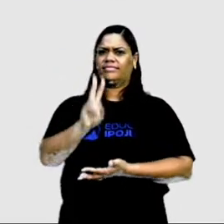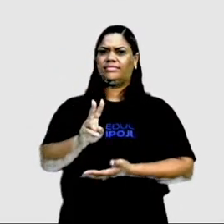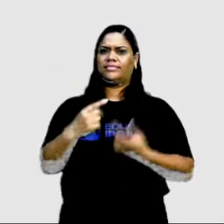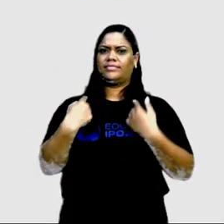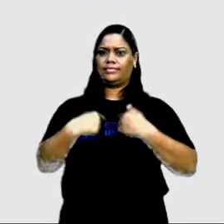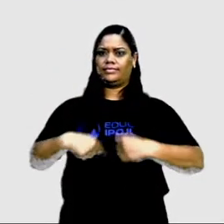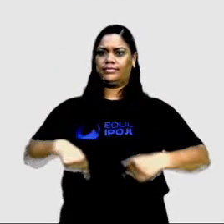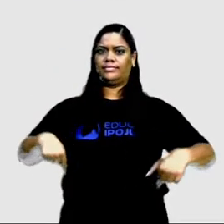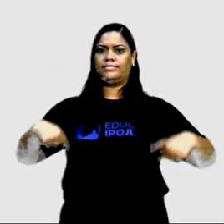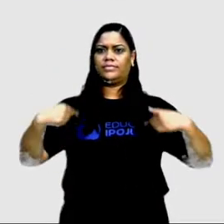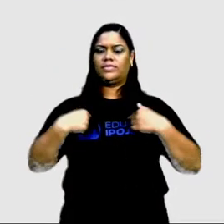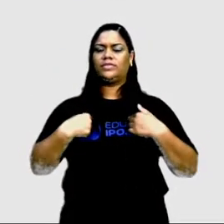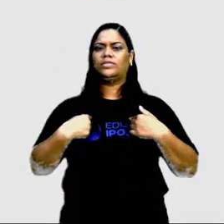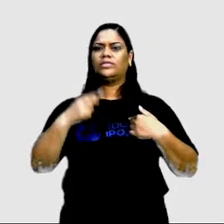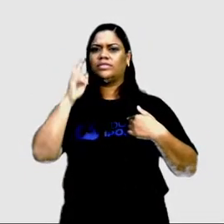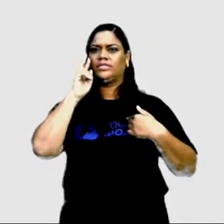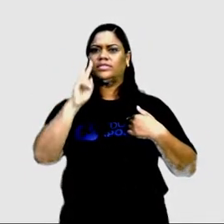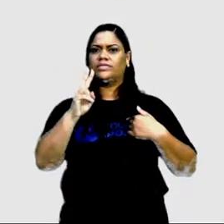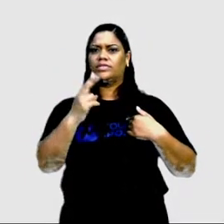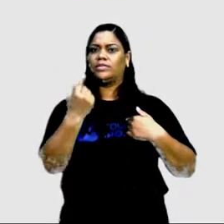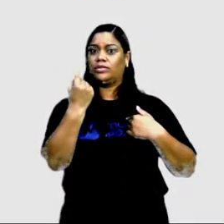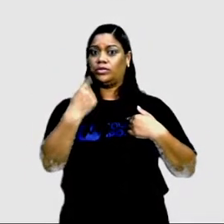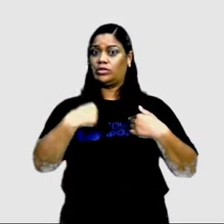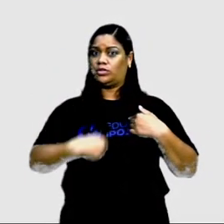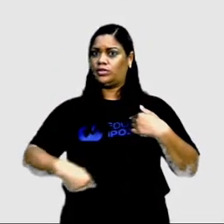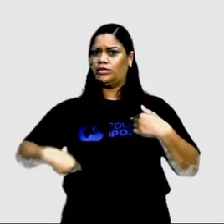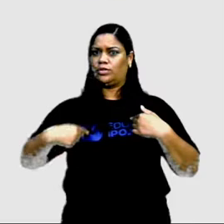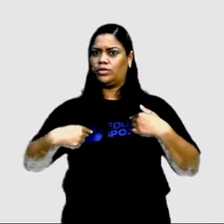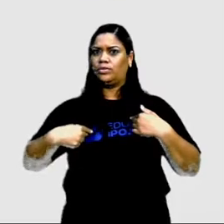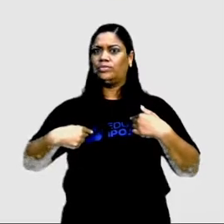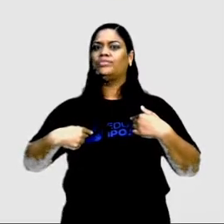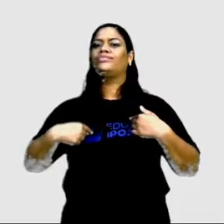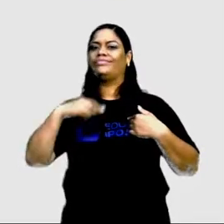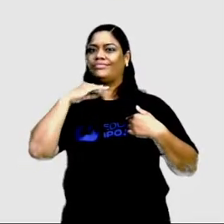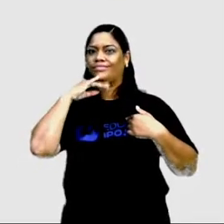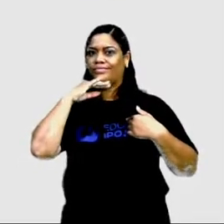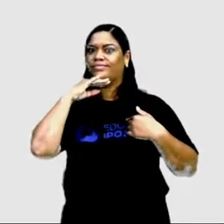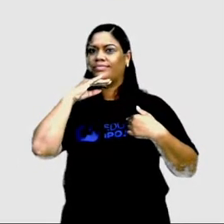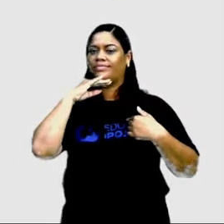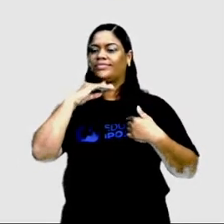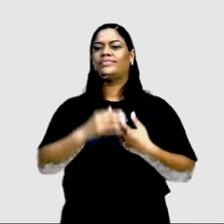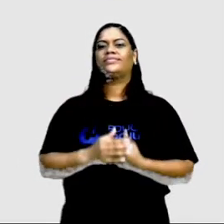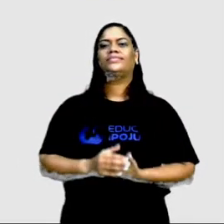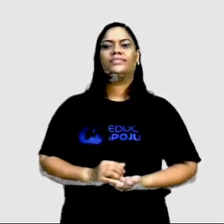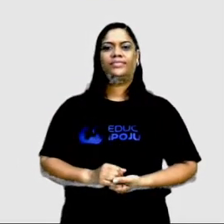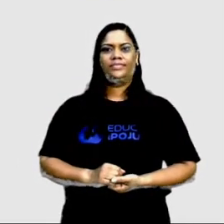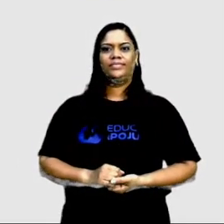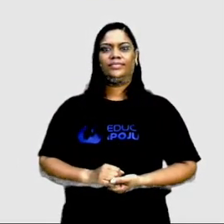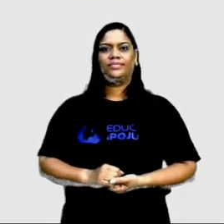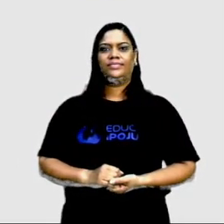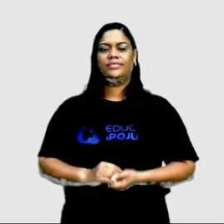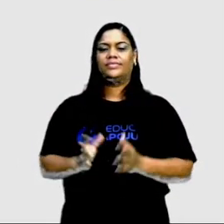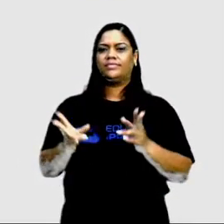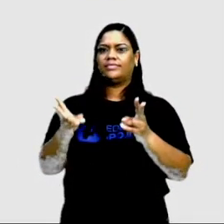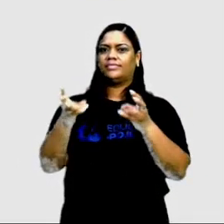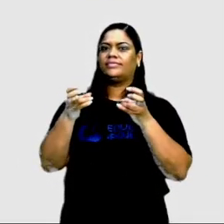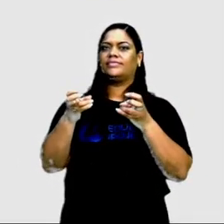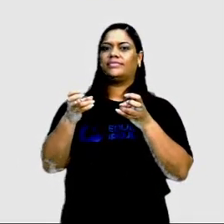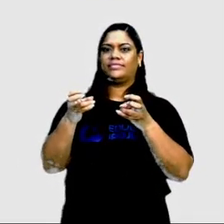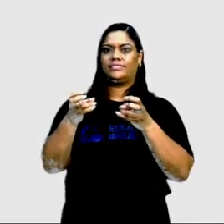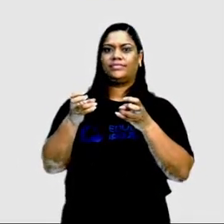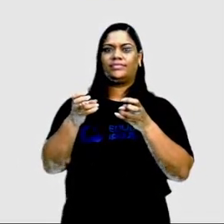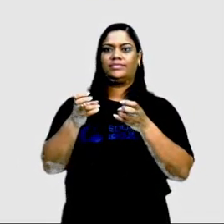Só que um dos pulmões, a gente está aí, está com ele devastado. Boa parte do pulmão devastado. Está querendo chamar a atenção